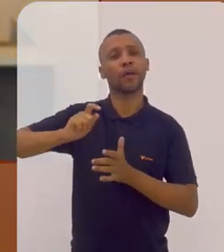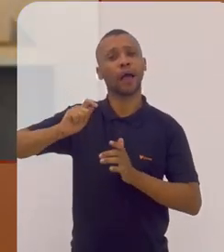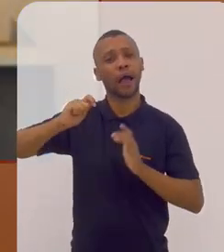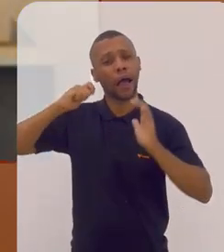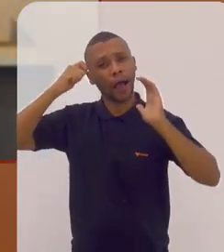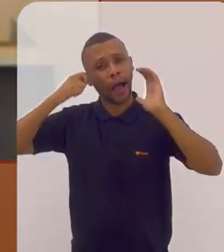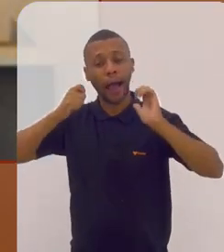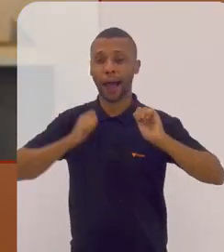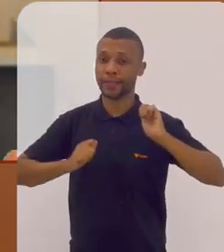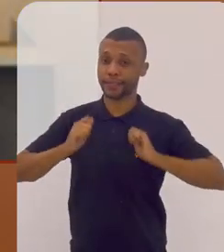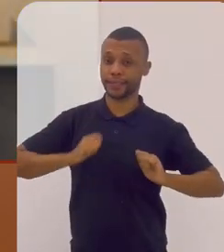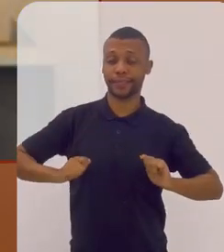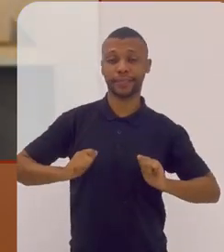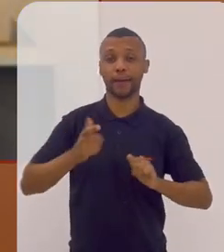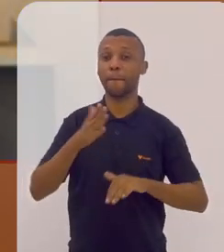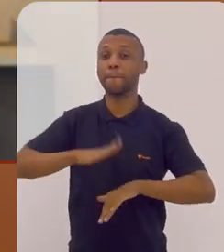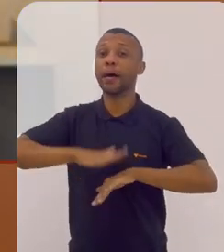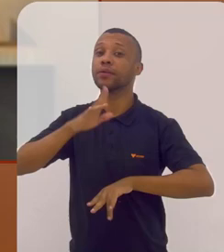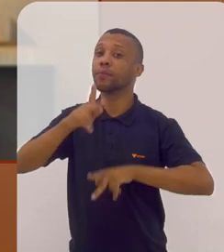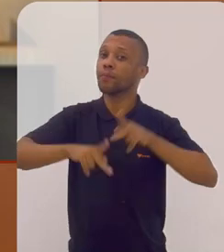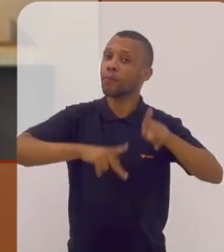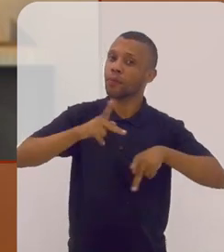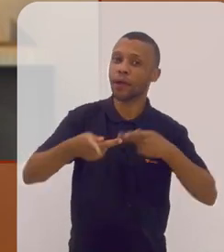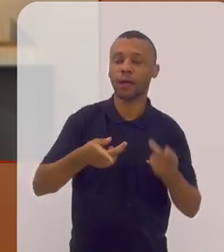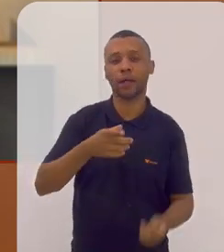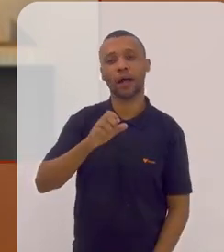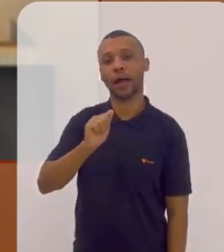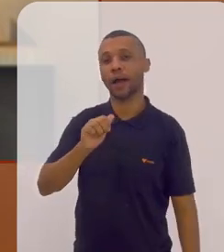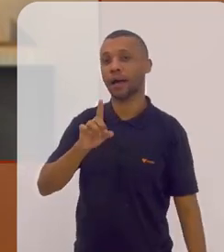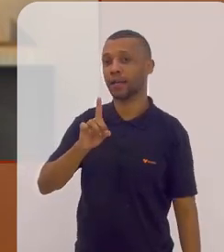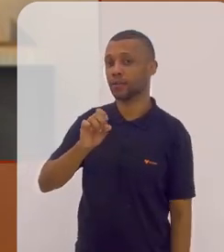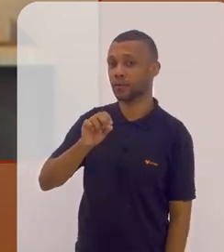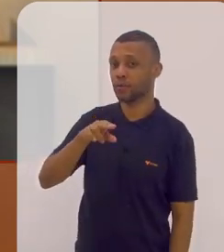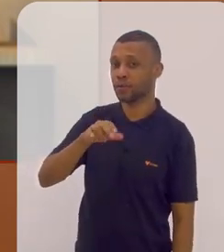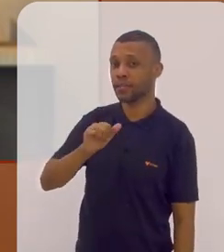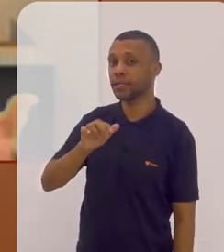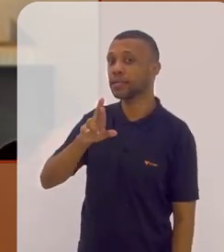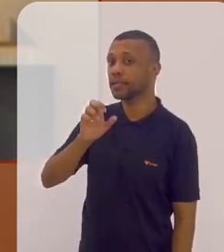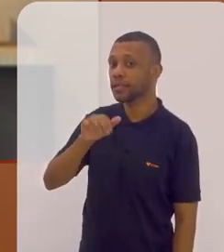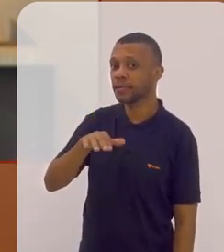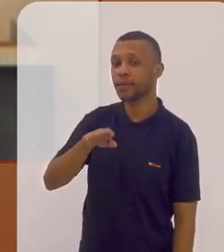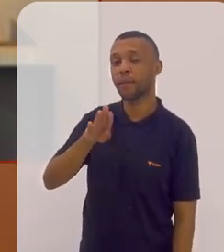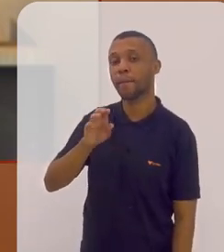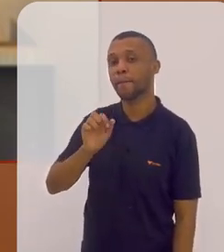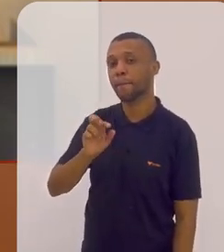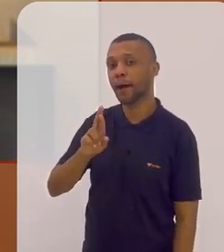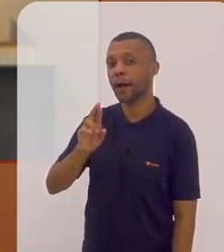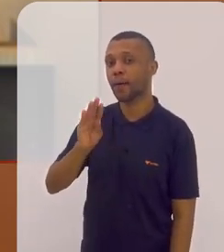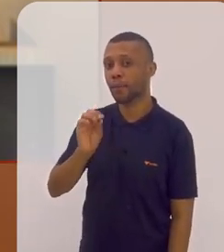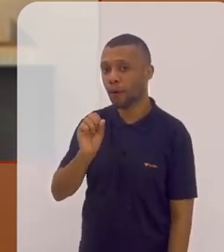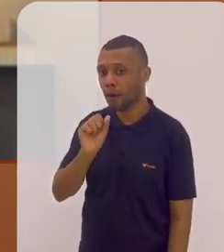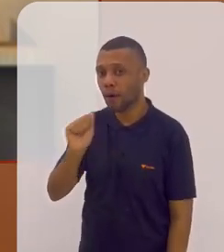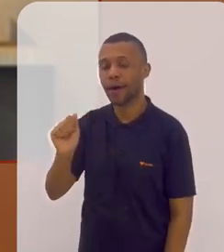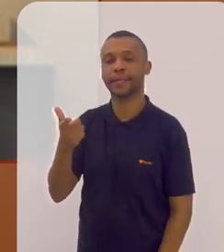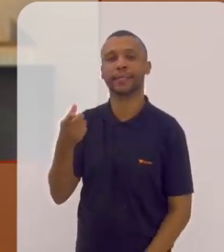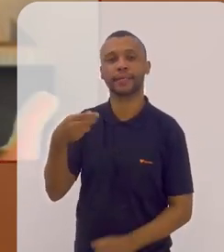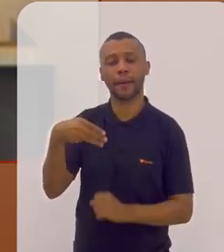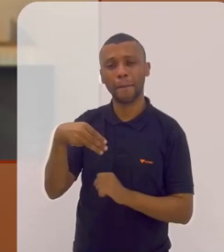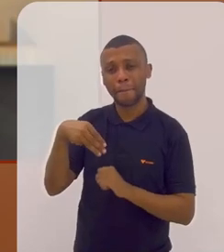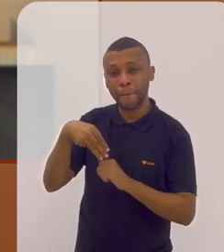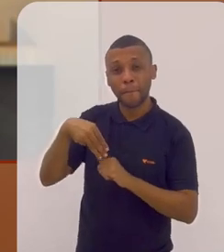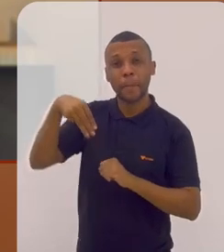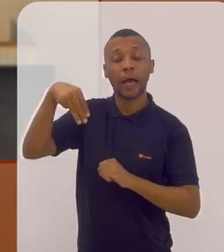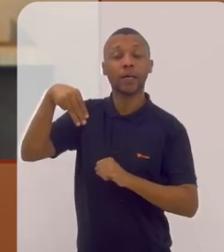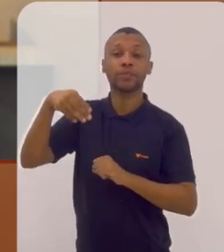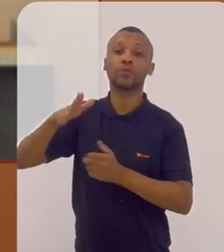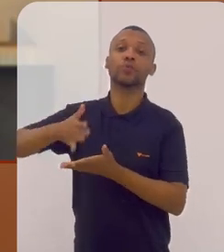considerados mais populares, como a Dona Irã Barbosa, Ari Barroso, Mestres